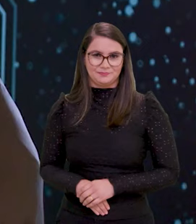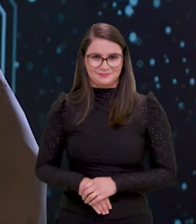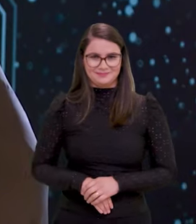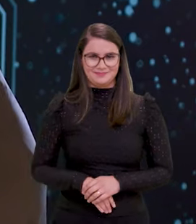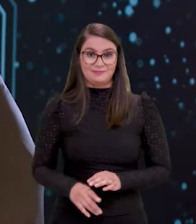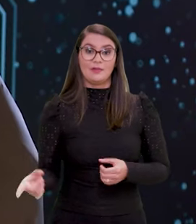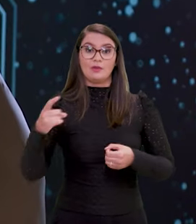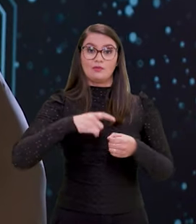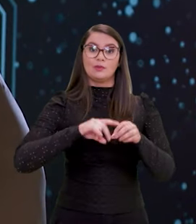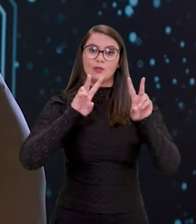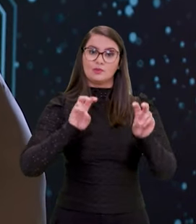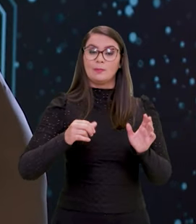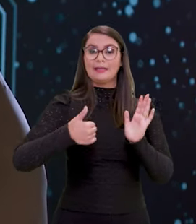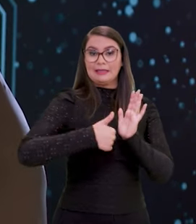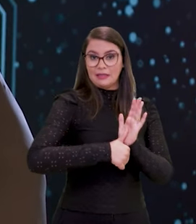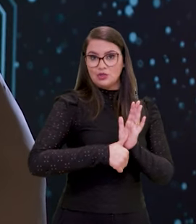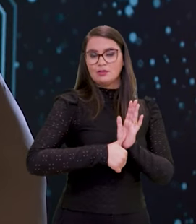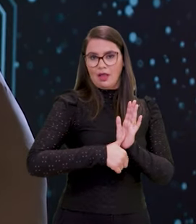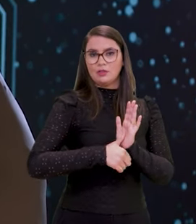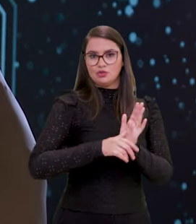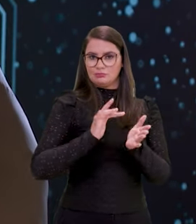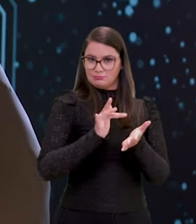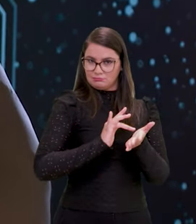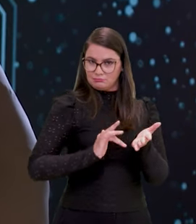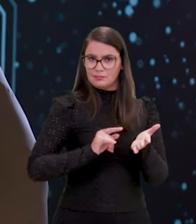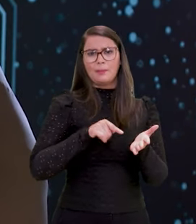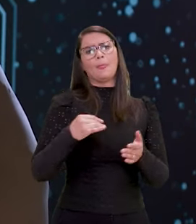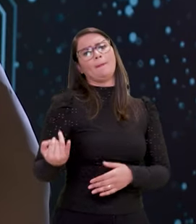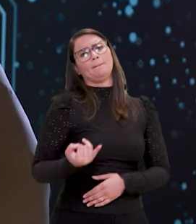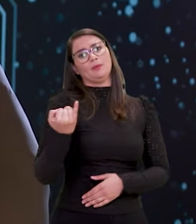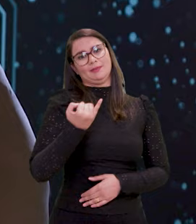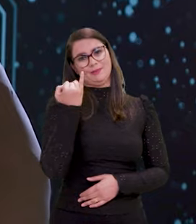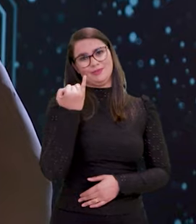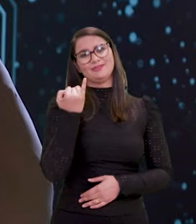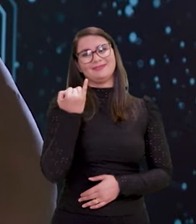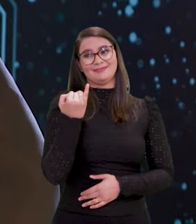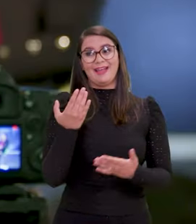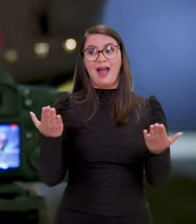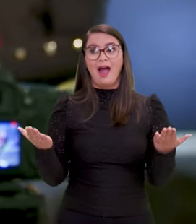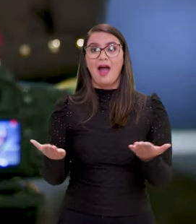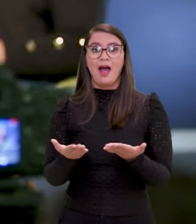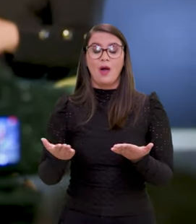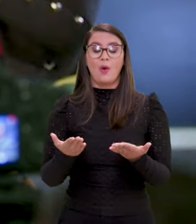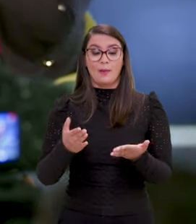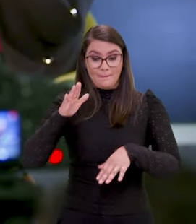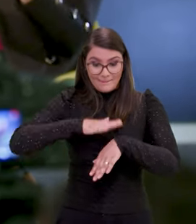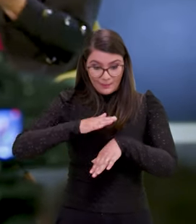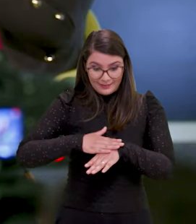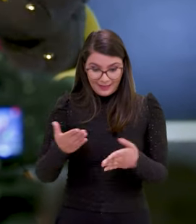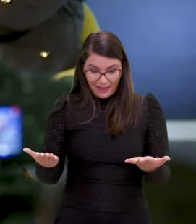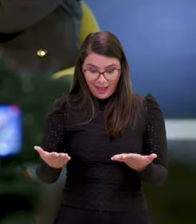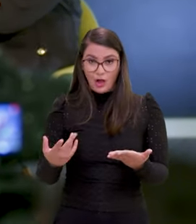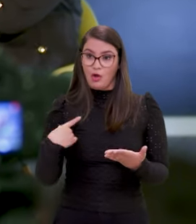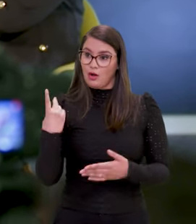gostaria de voltar à questão da identidade digital, porque isso é muito importante, gente. Agora, a partir desse momento